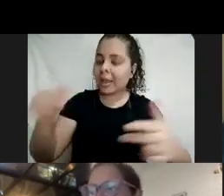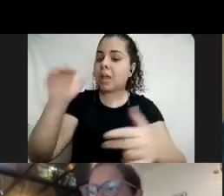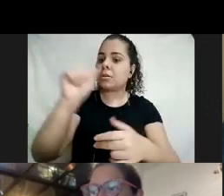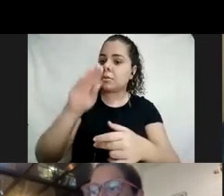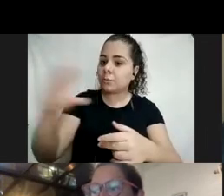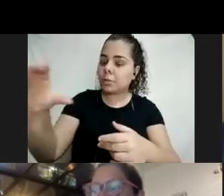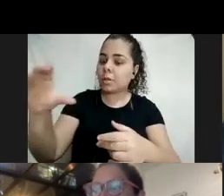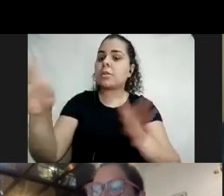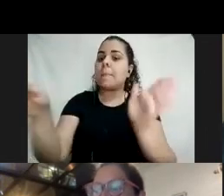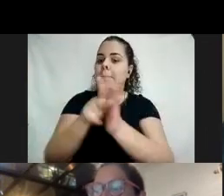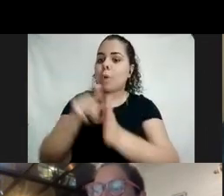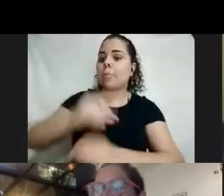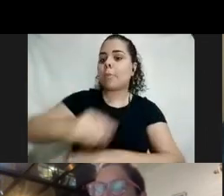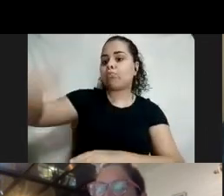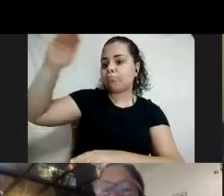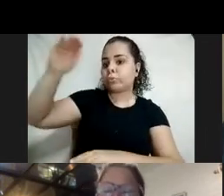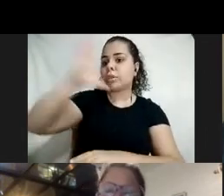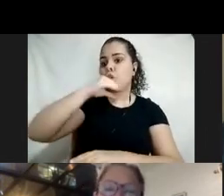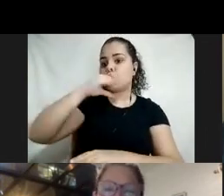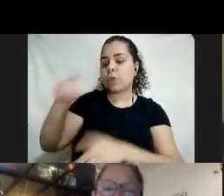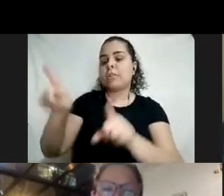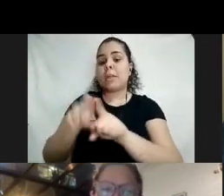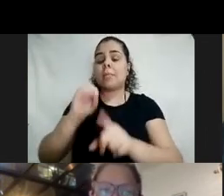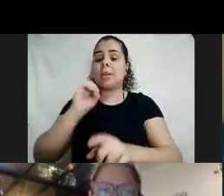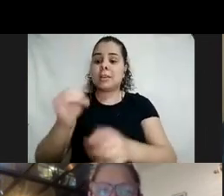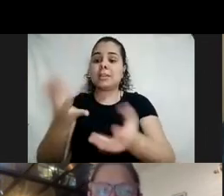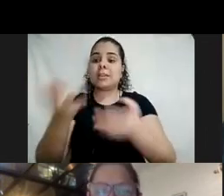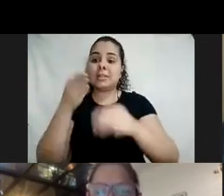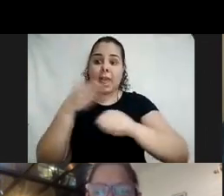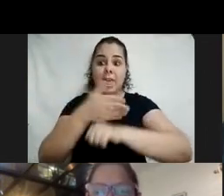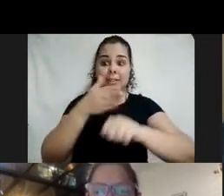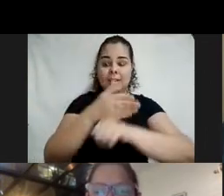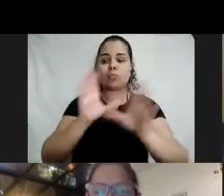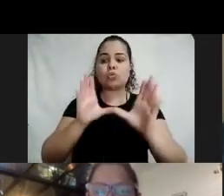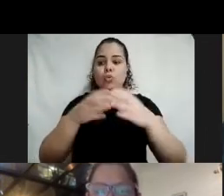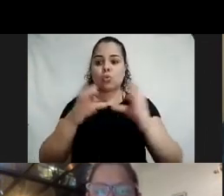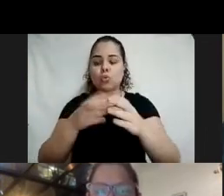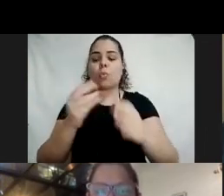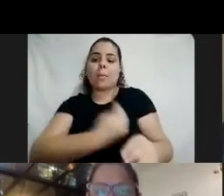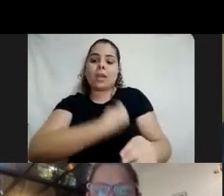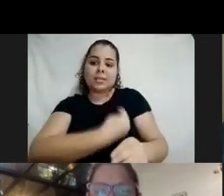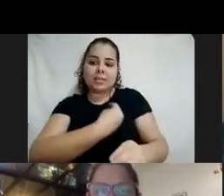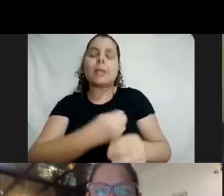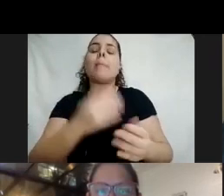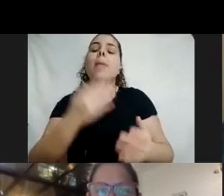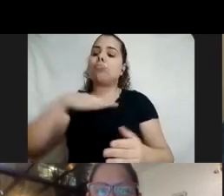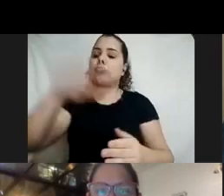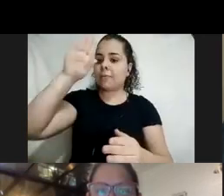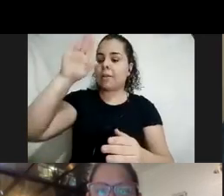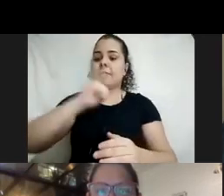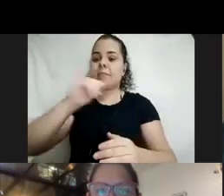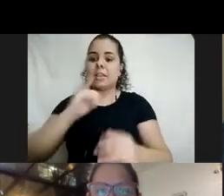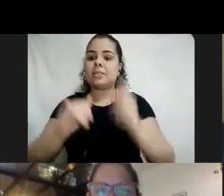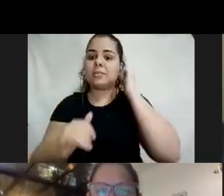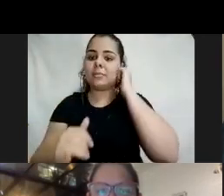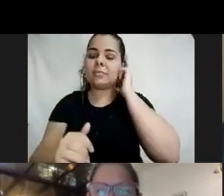próprios para jovens e adultos. Quem quiser entrar nesse grupo é só avisar que a gente... quero, Pati. Já quero.